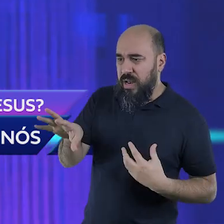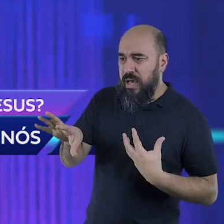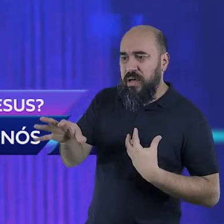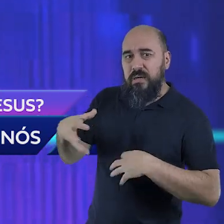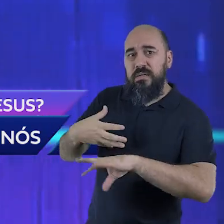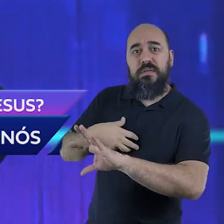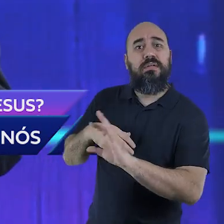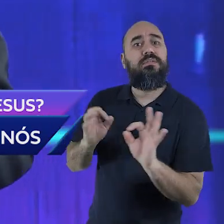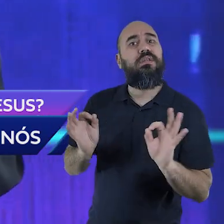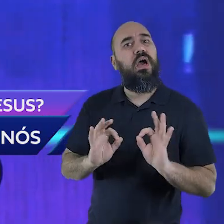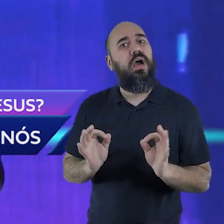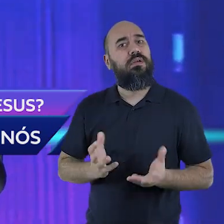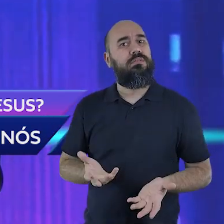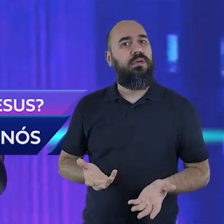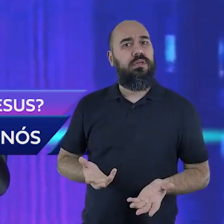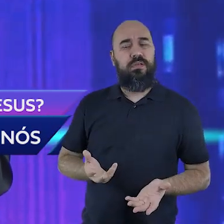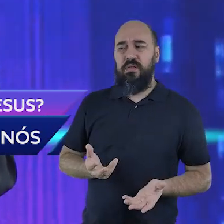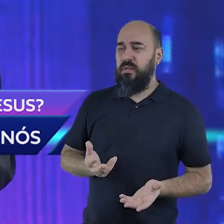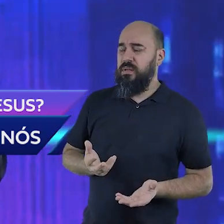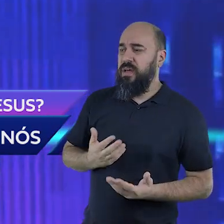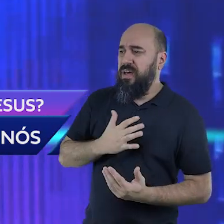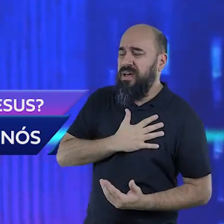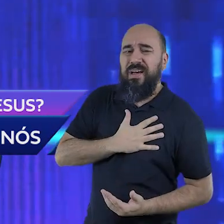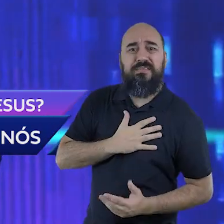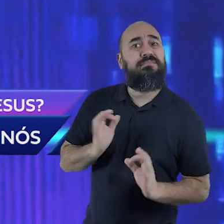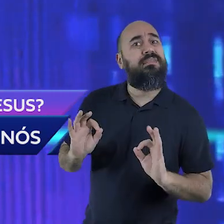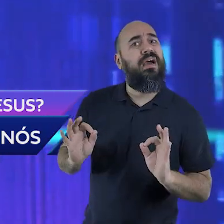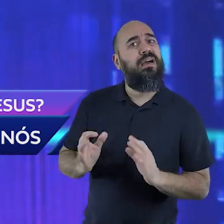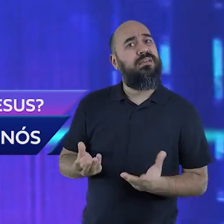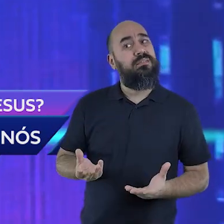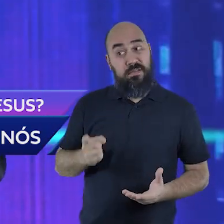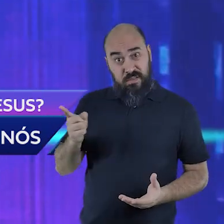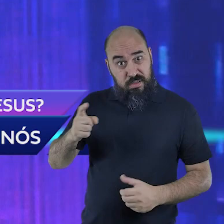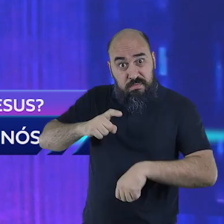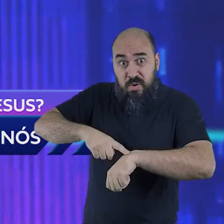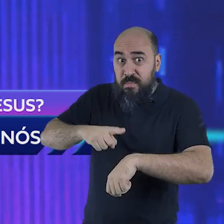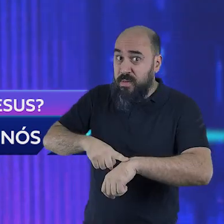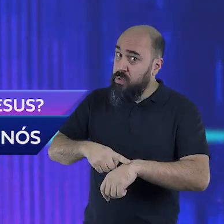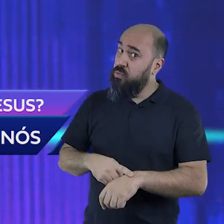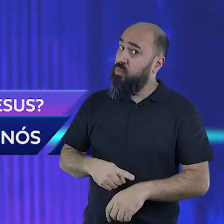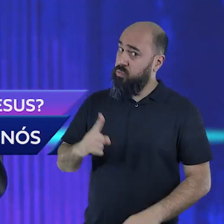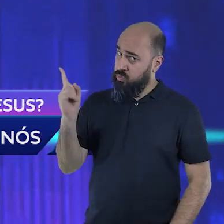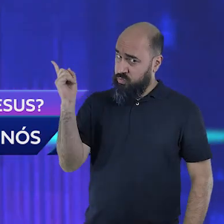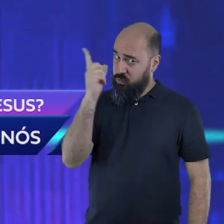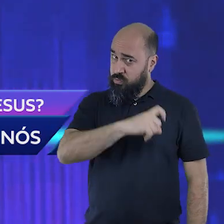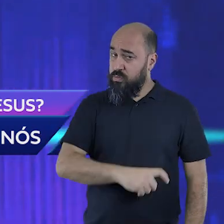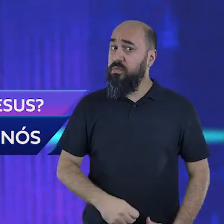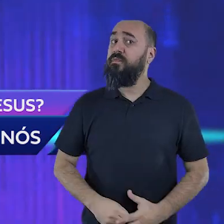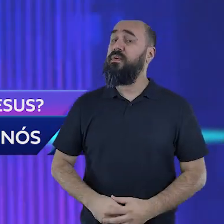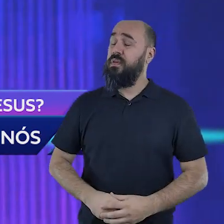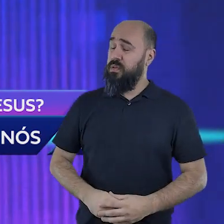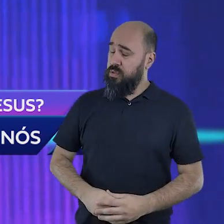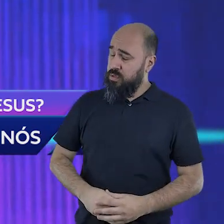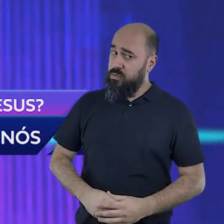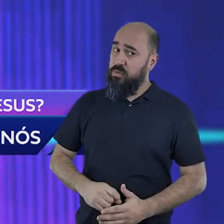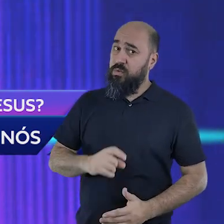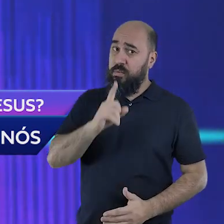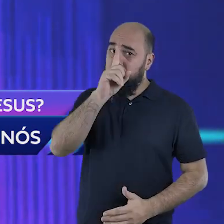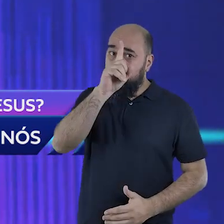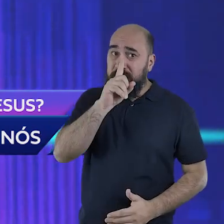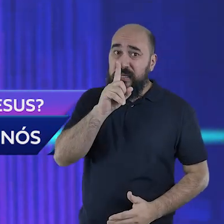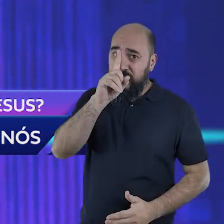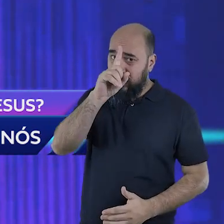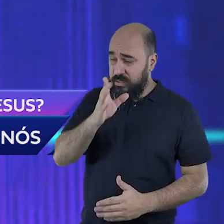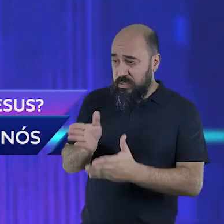olhar para este momento com indiferença. Porque o momento ali é tenso, é único. Há muita